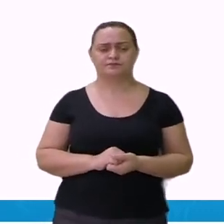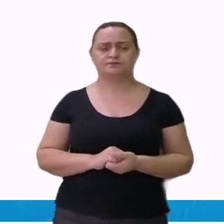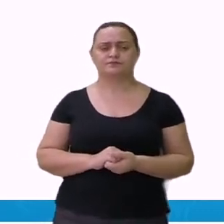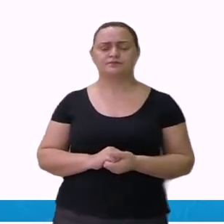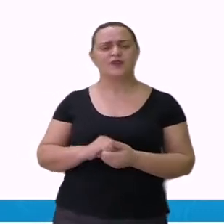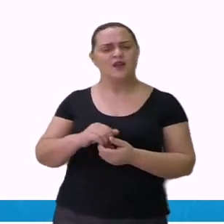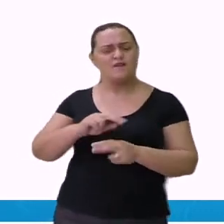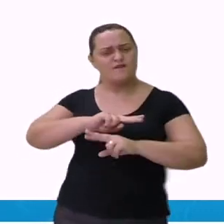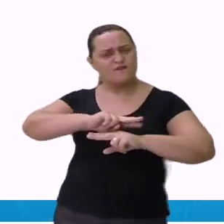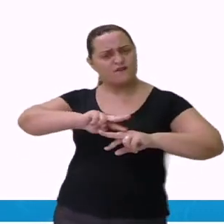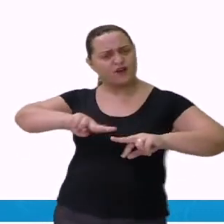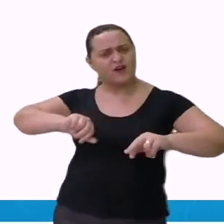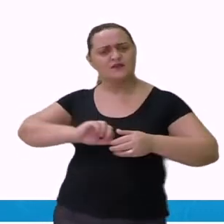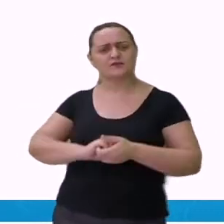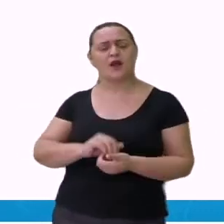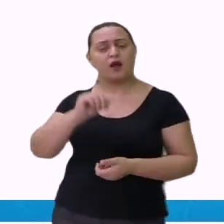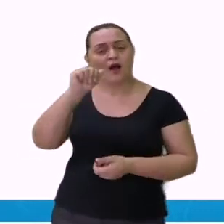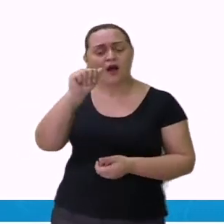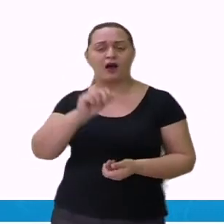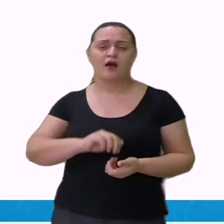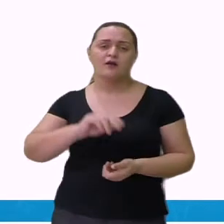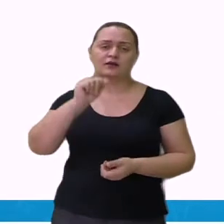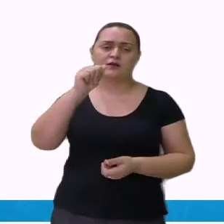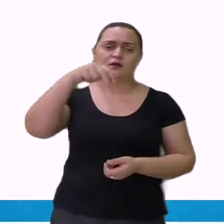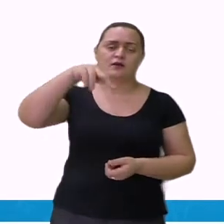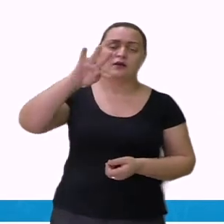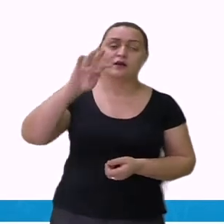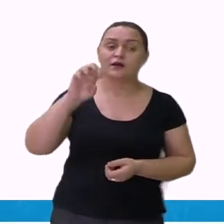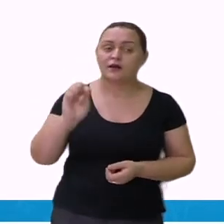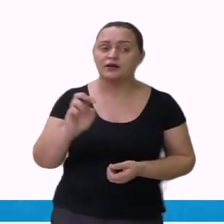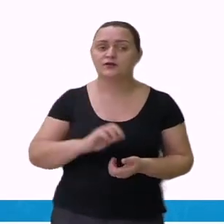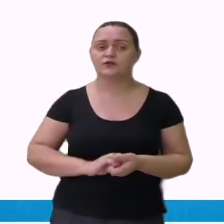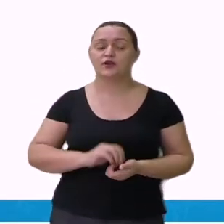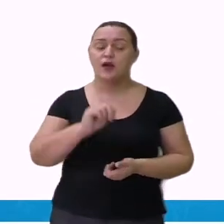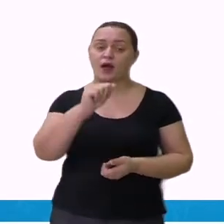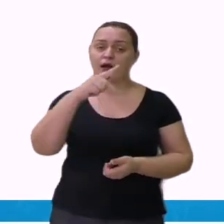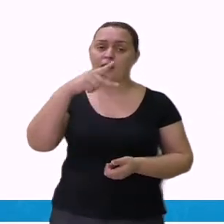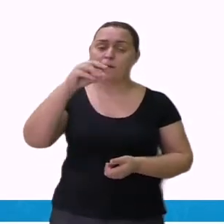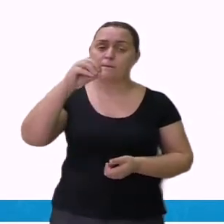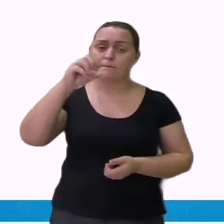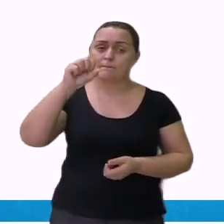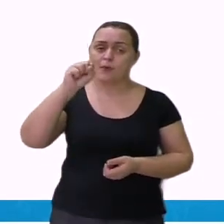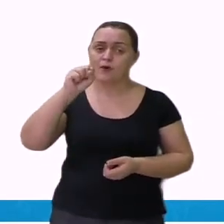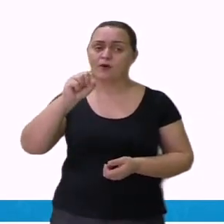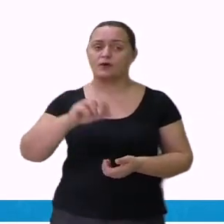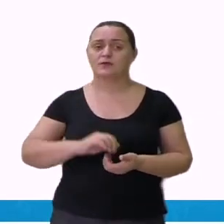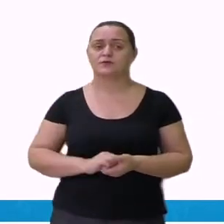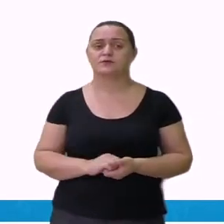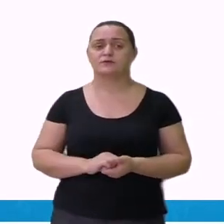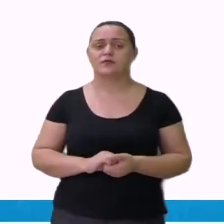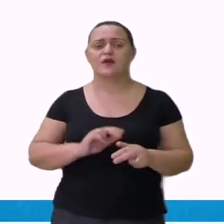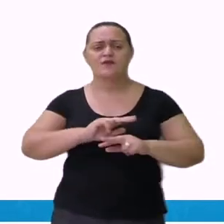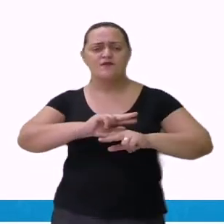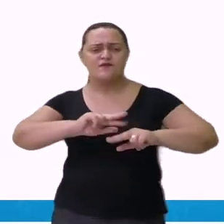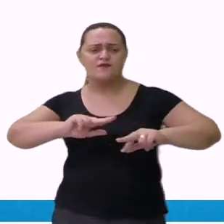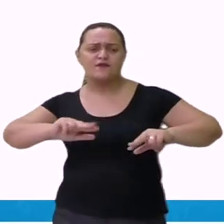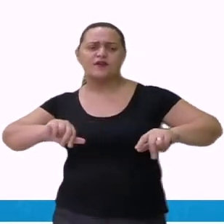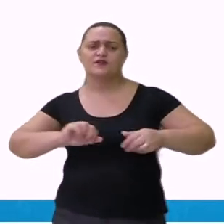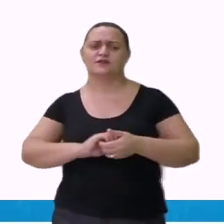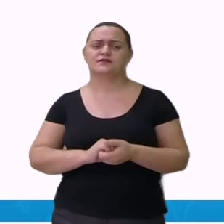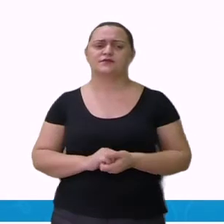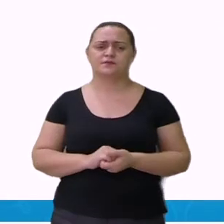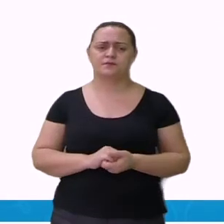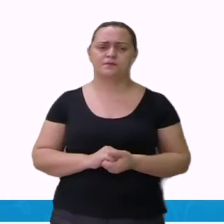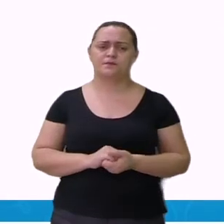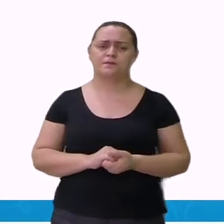entre, para, per, perante, por, sem, sobre,